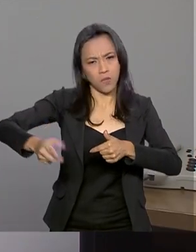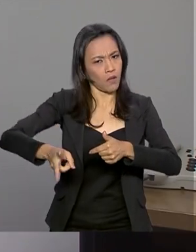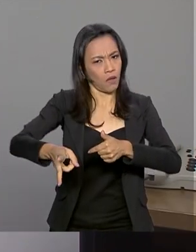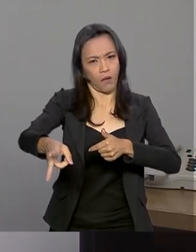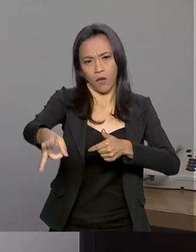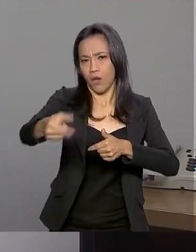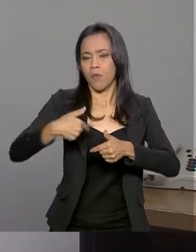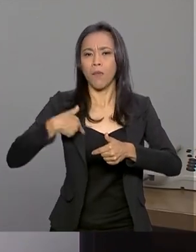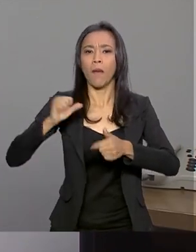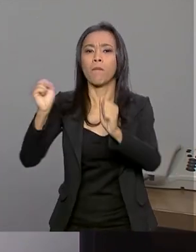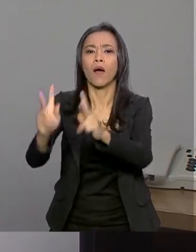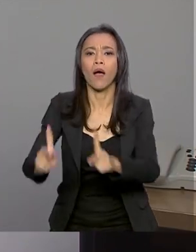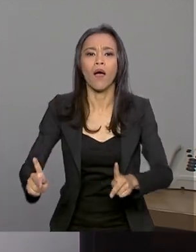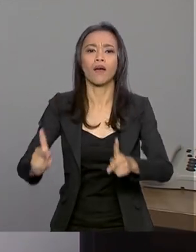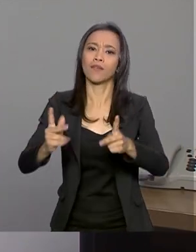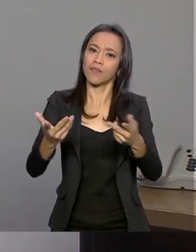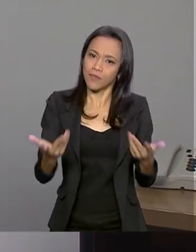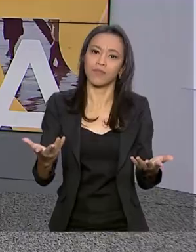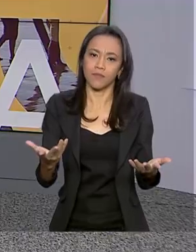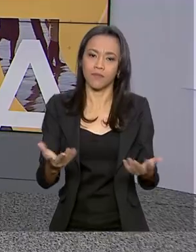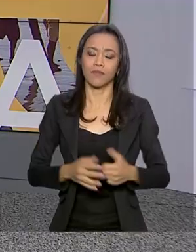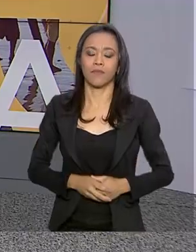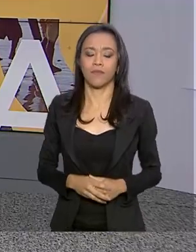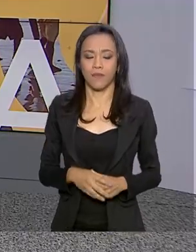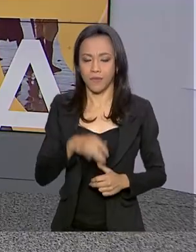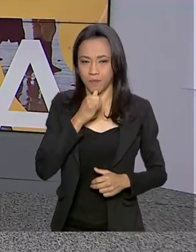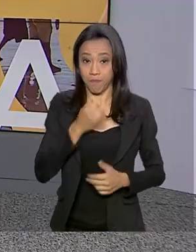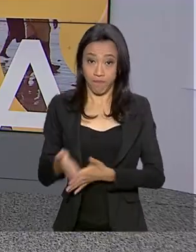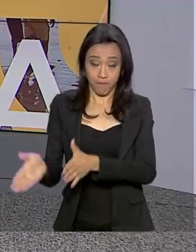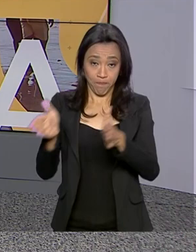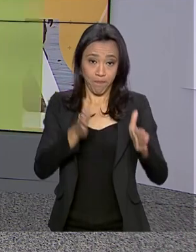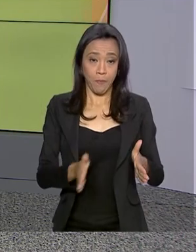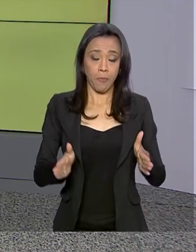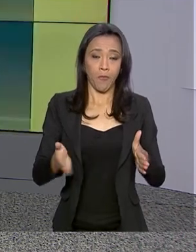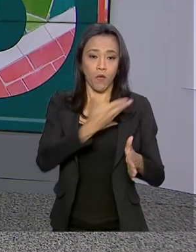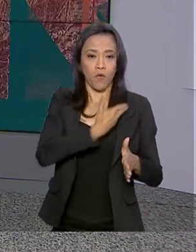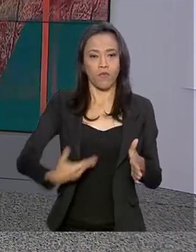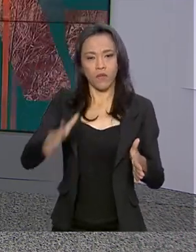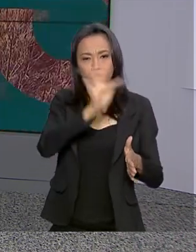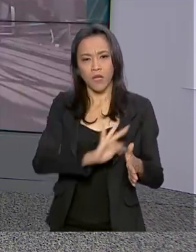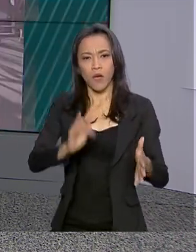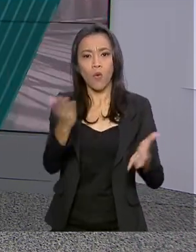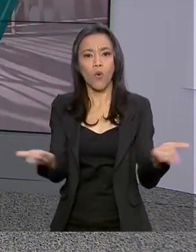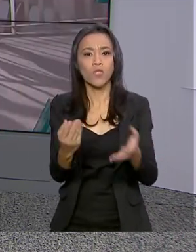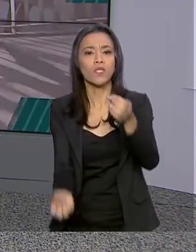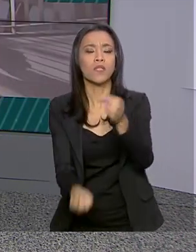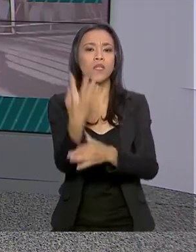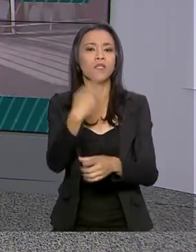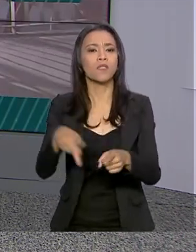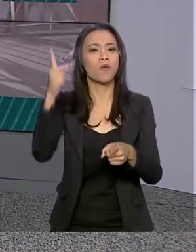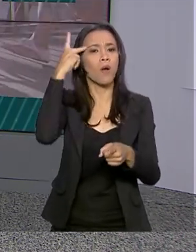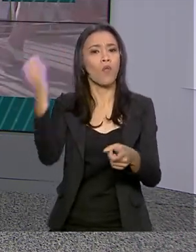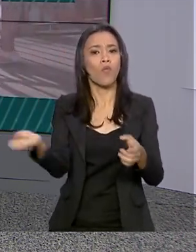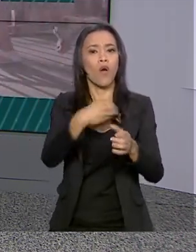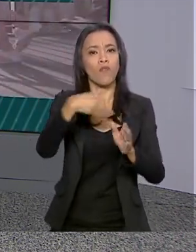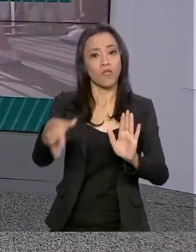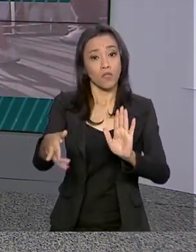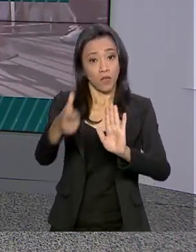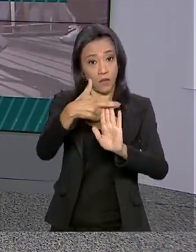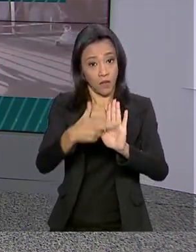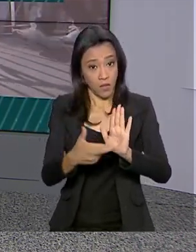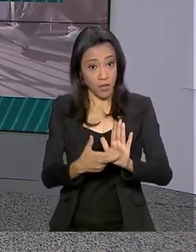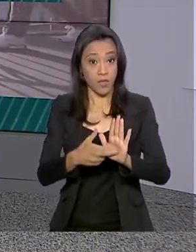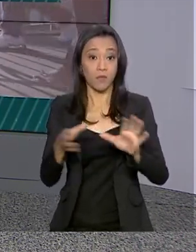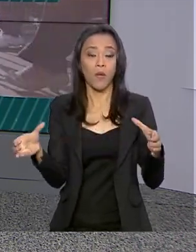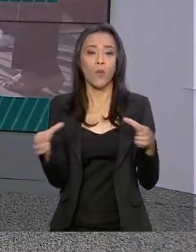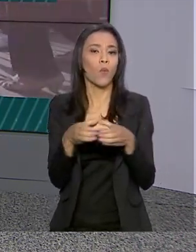manutenção da paz nas Nações Unidas, por exemplo. O governo federal lança hoje em São Paulo novas medidas para o Rota 2030,